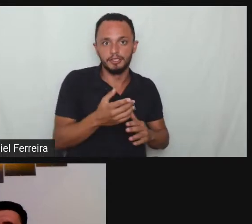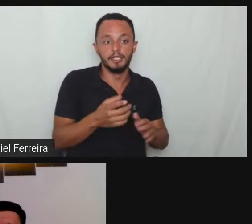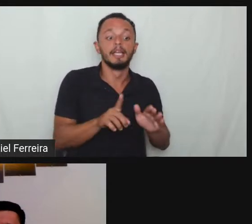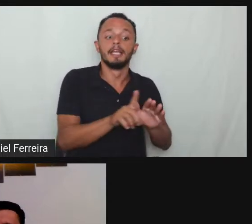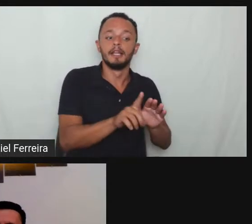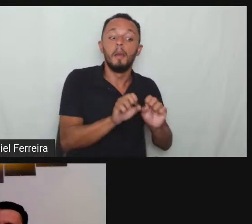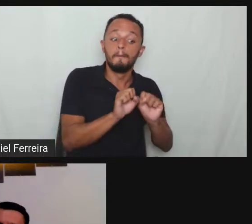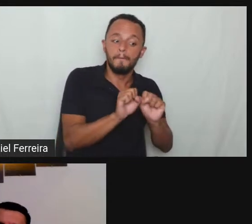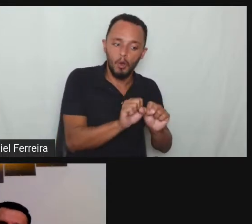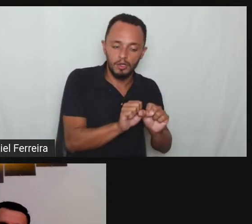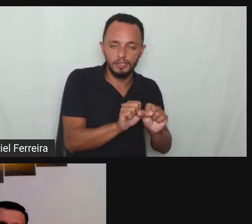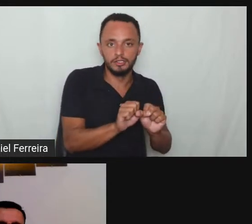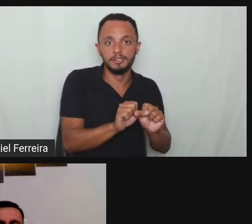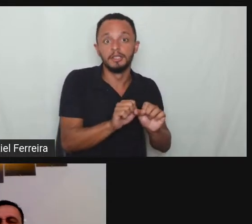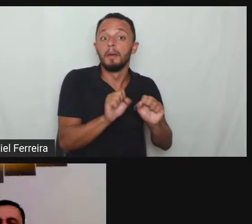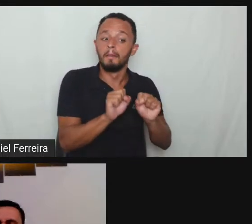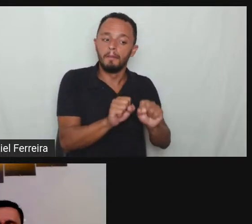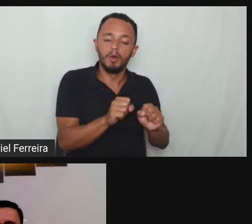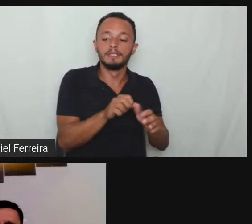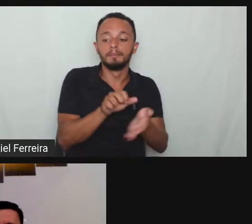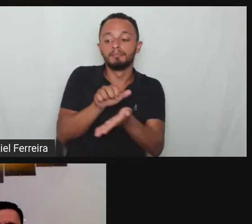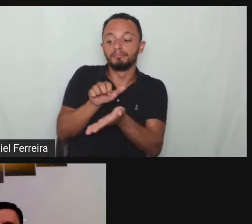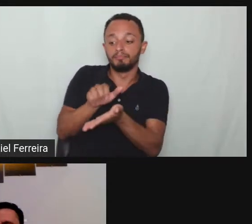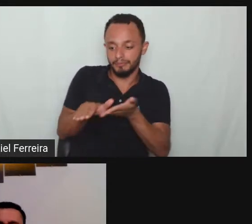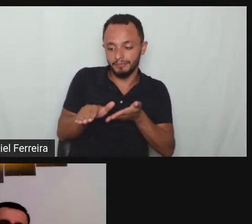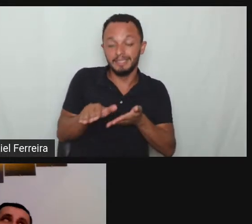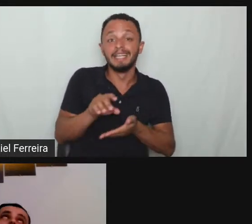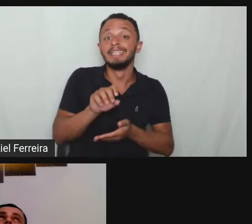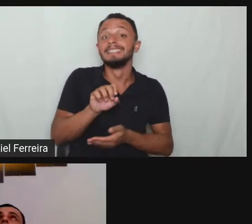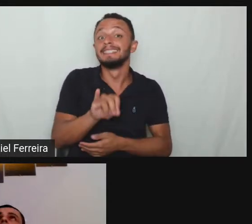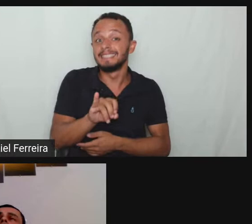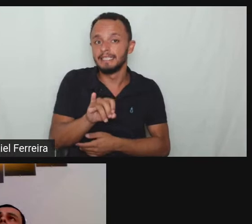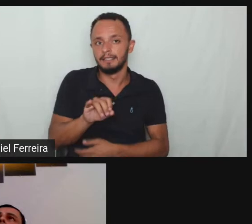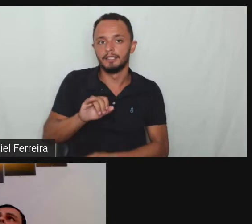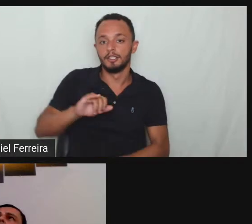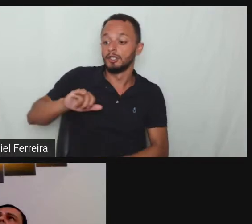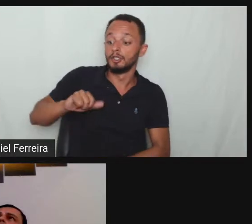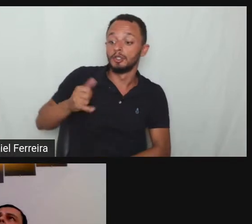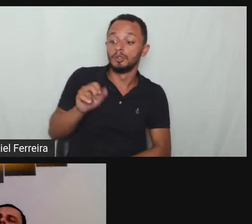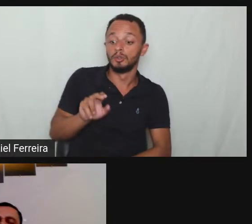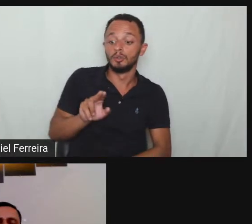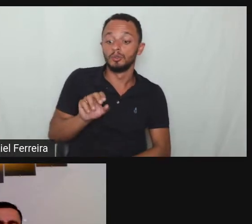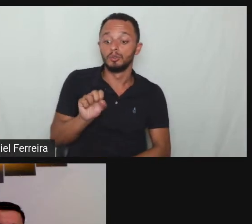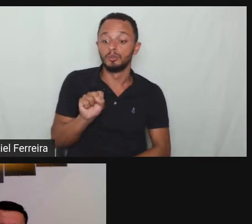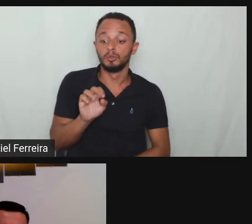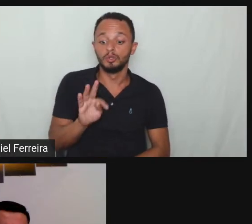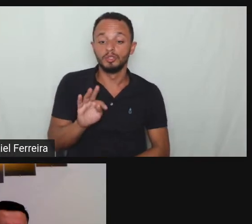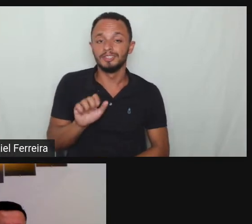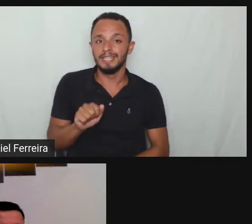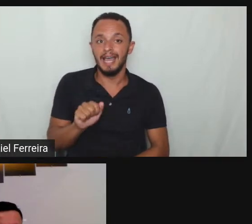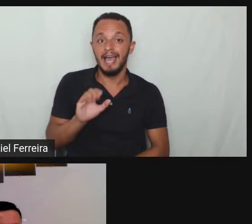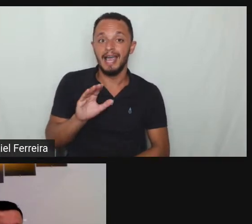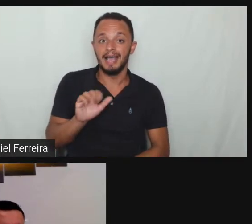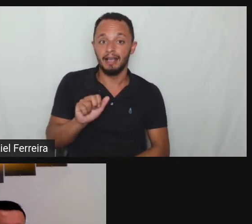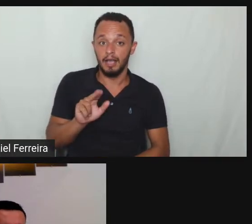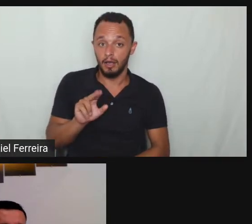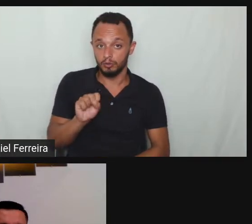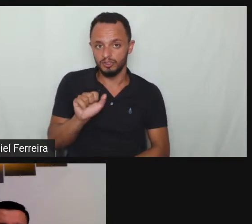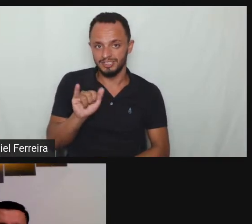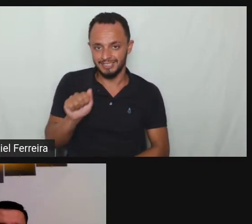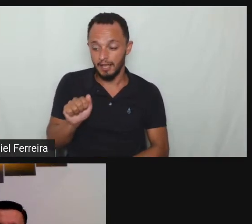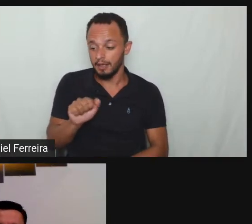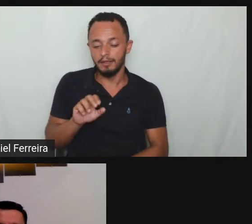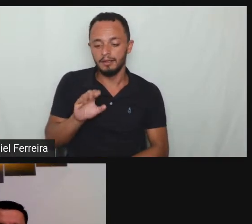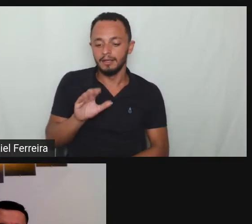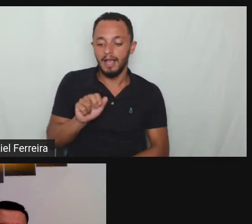causa foge a essa exceção se ele te der um motivo descrito lá no artigo 482 da CLT se ele der algum